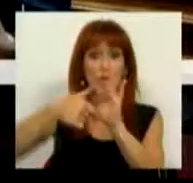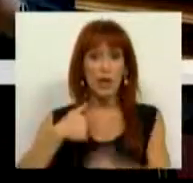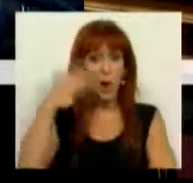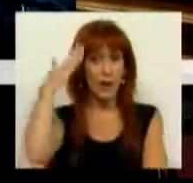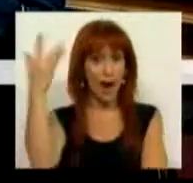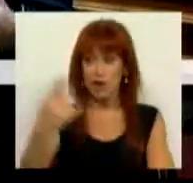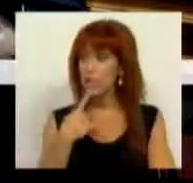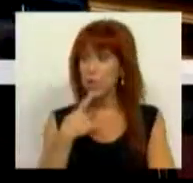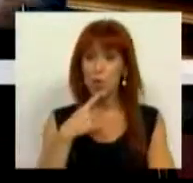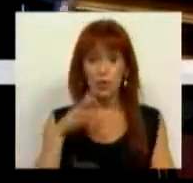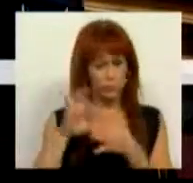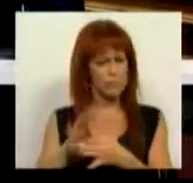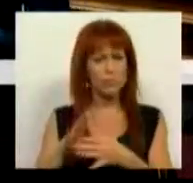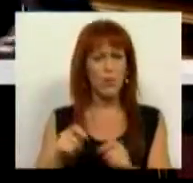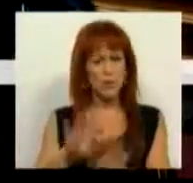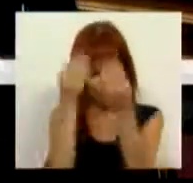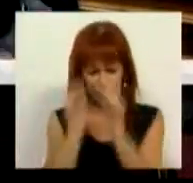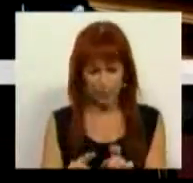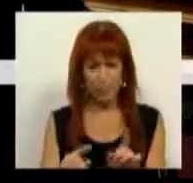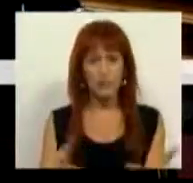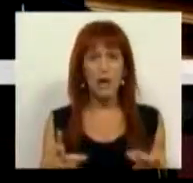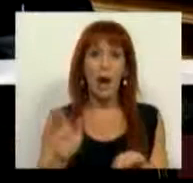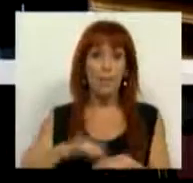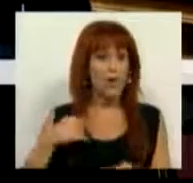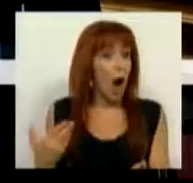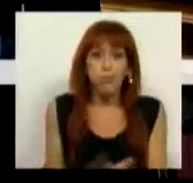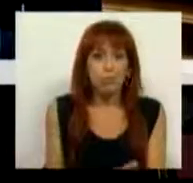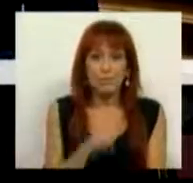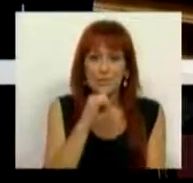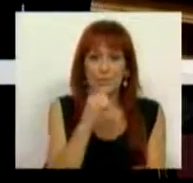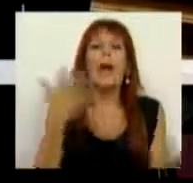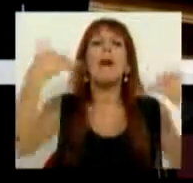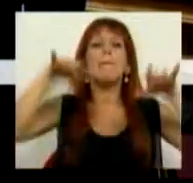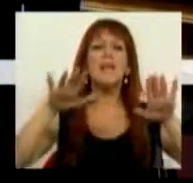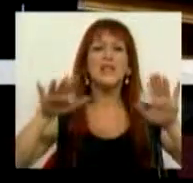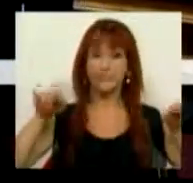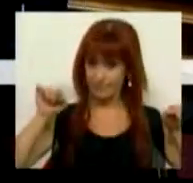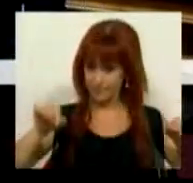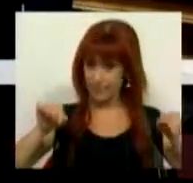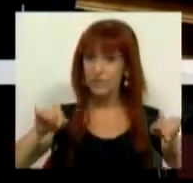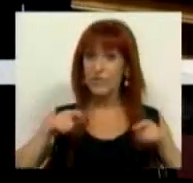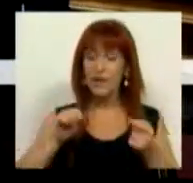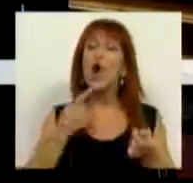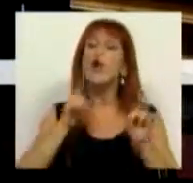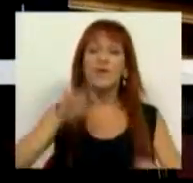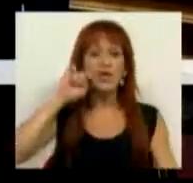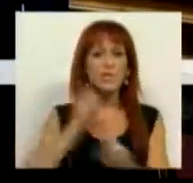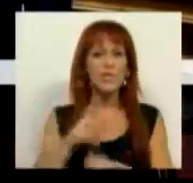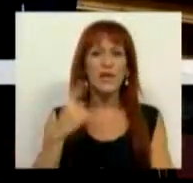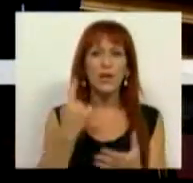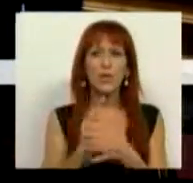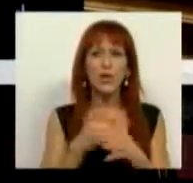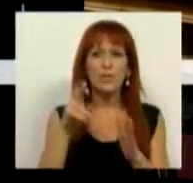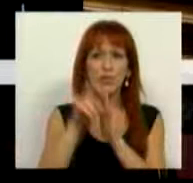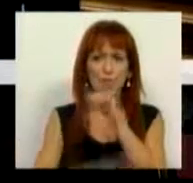mais consistente e mais elaborado, por isso mesmo é que o apresentamos, mas onde aí sim voltamos a insistir na questão do